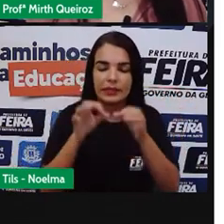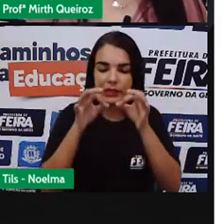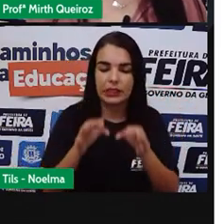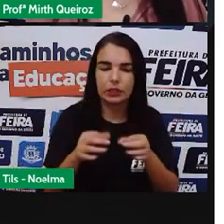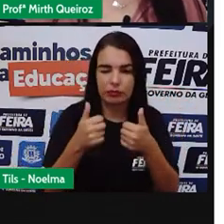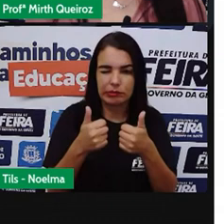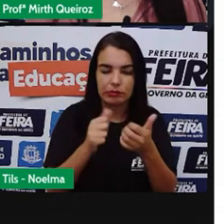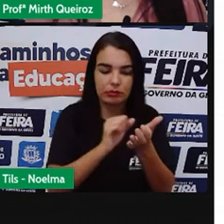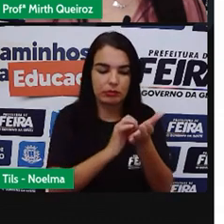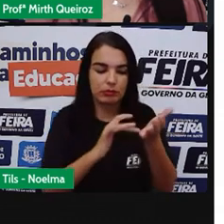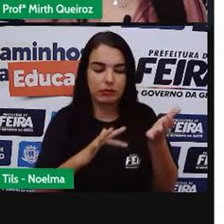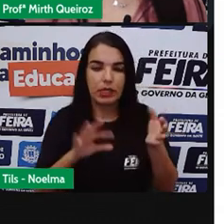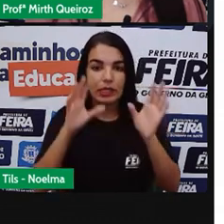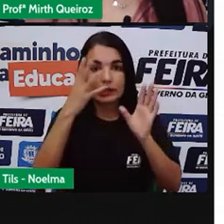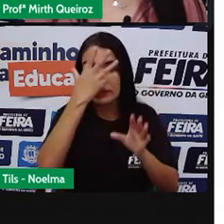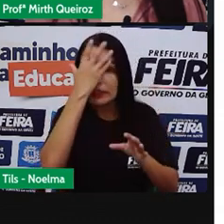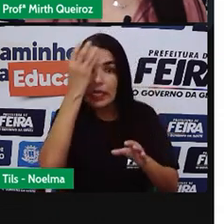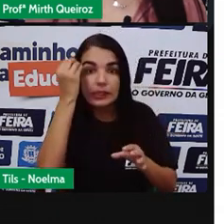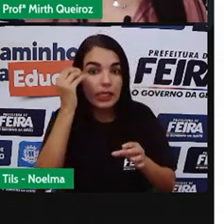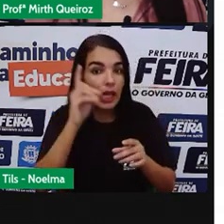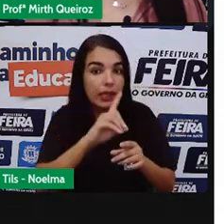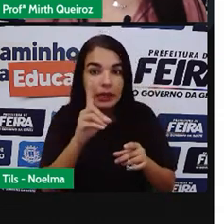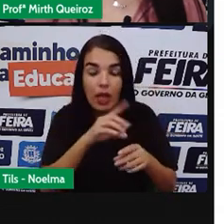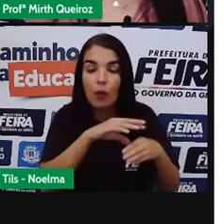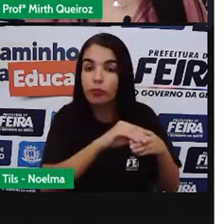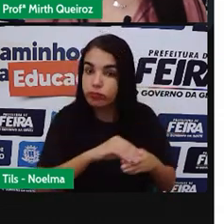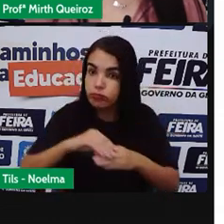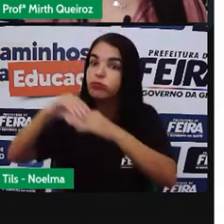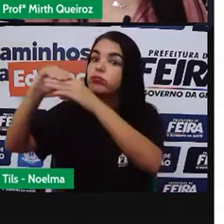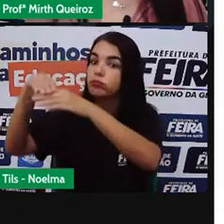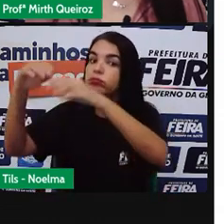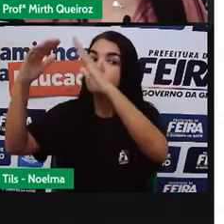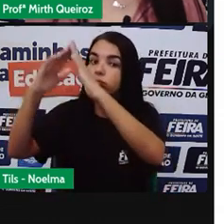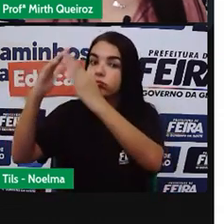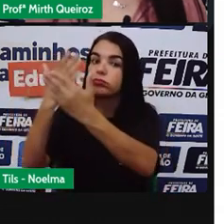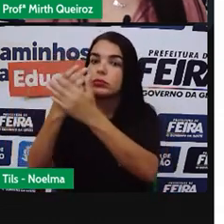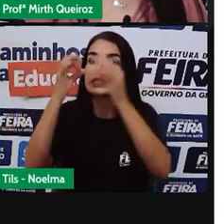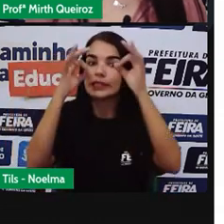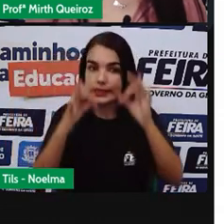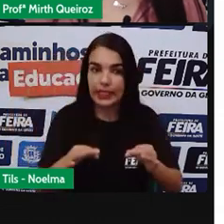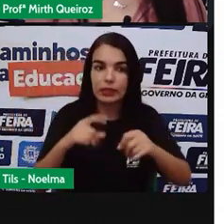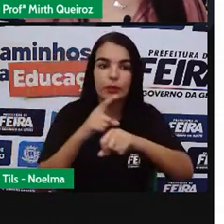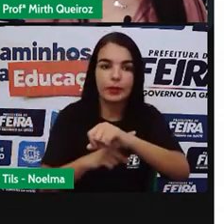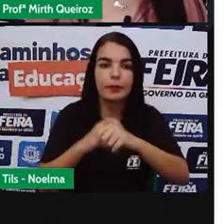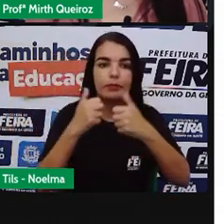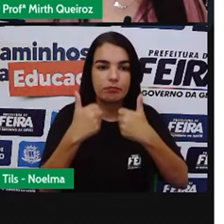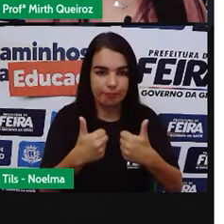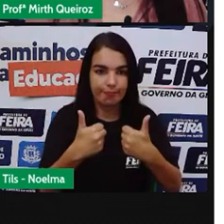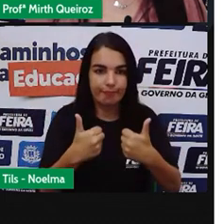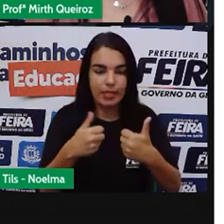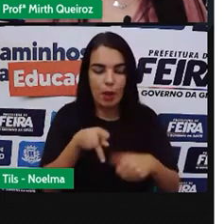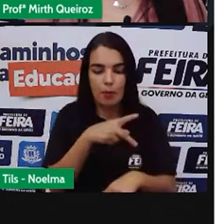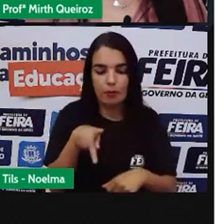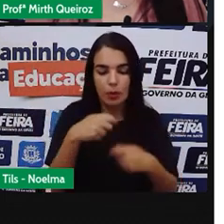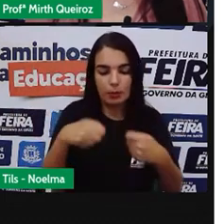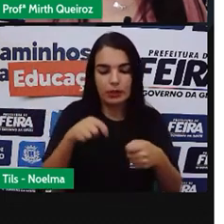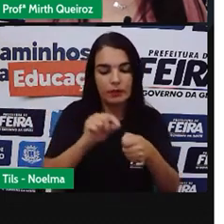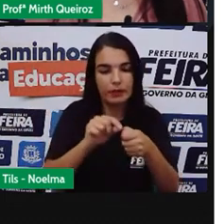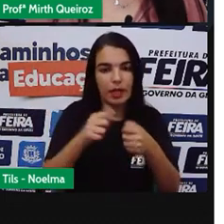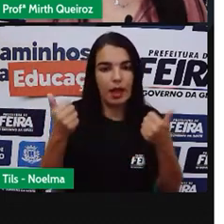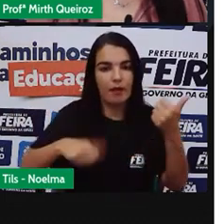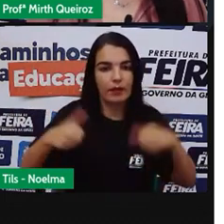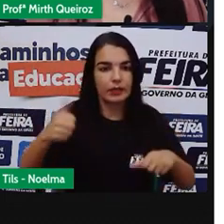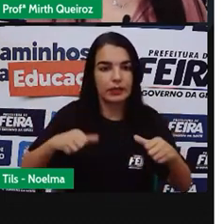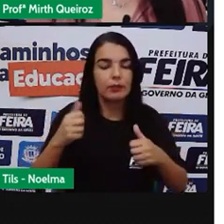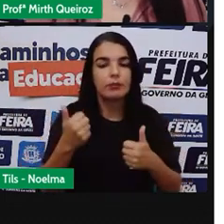essa atividade. Não esqueçam de entregar essas atividades no tempo correto às escolas de vocês. Para que os professores possam fazer a avaliação.